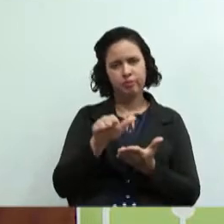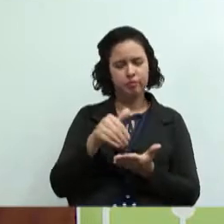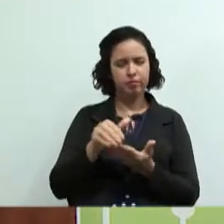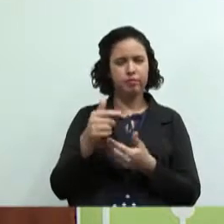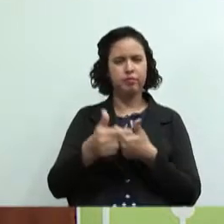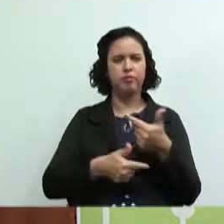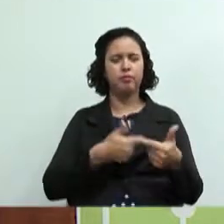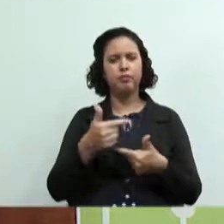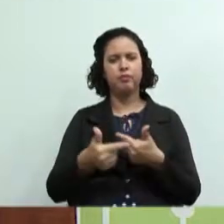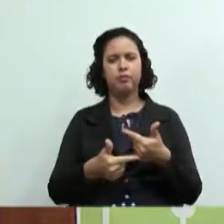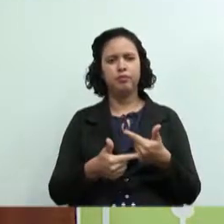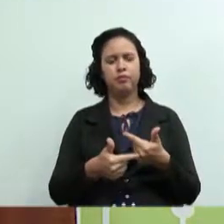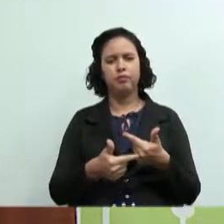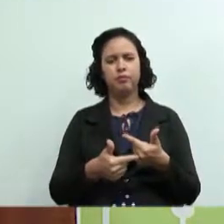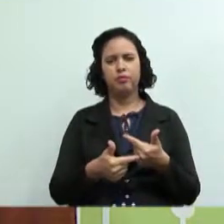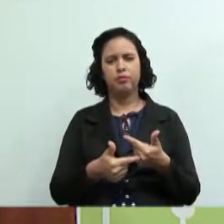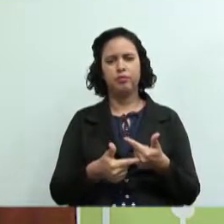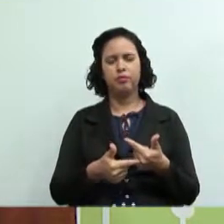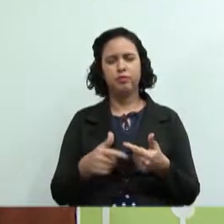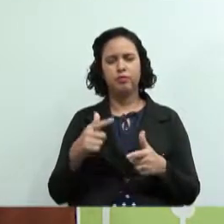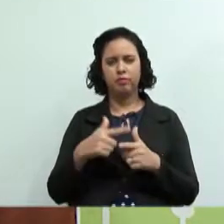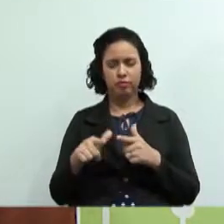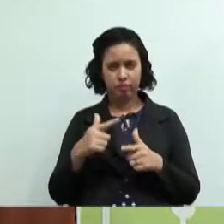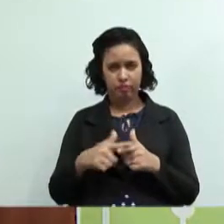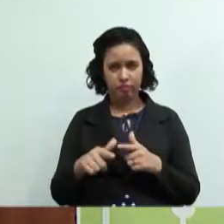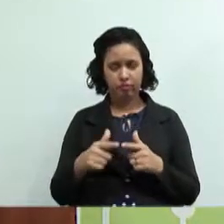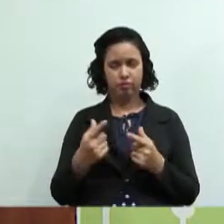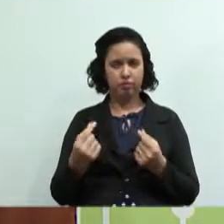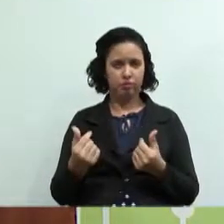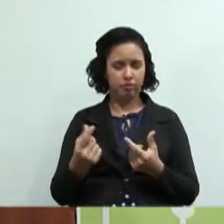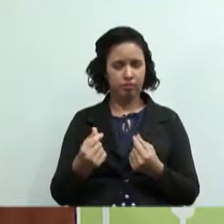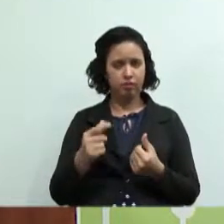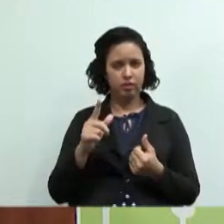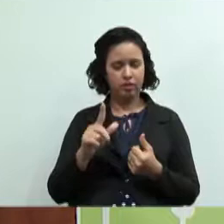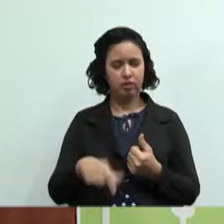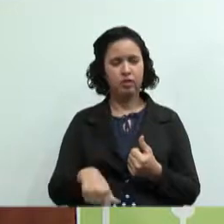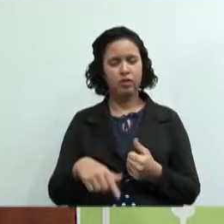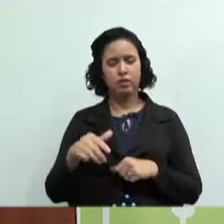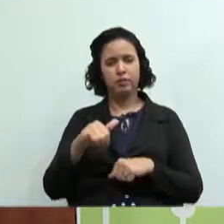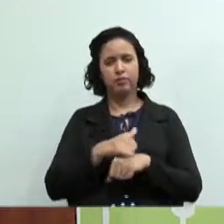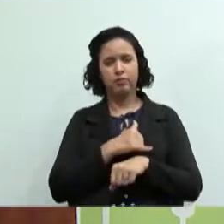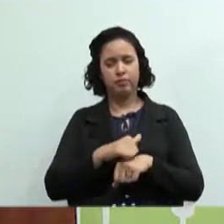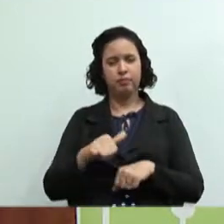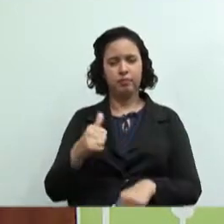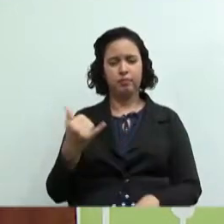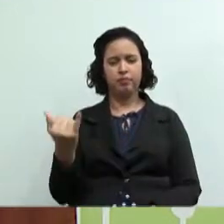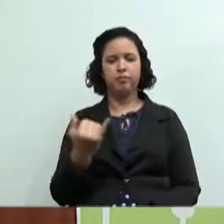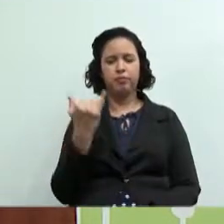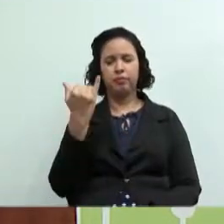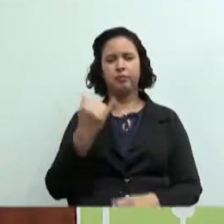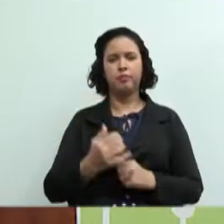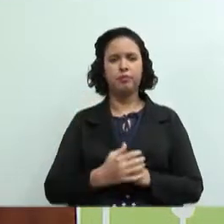por causa de nossa crise financeira por isso é um ramo tão estratégico e tão importante